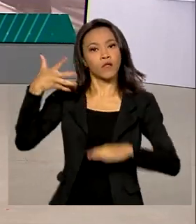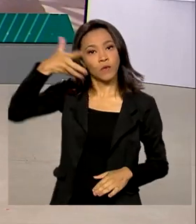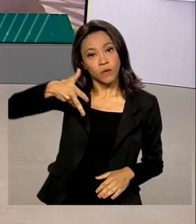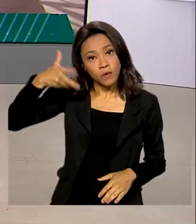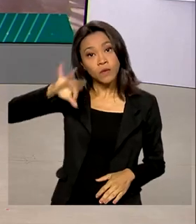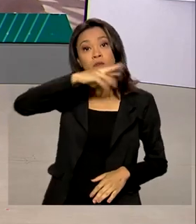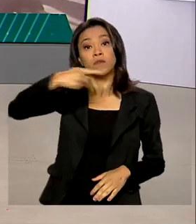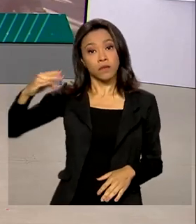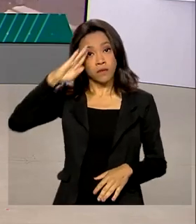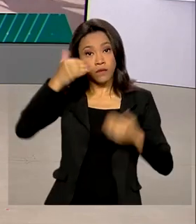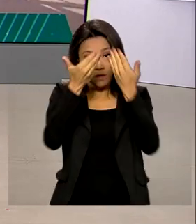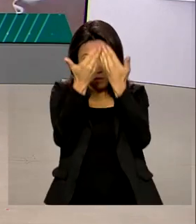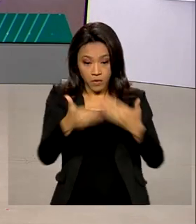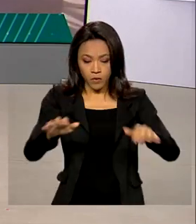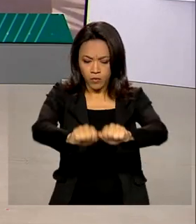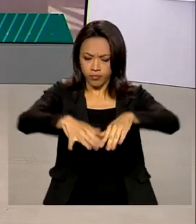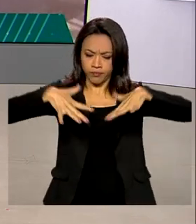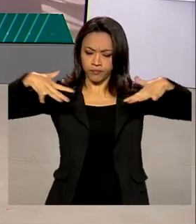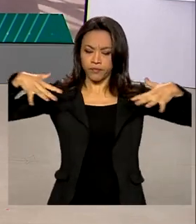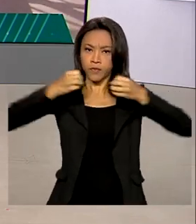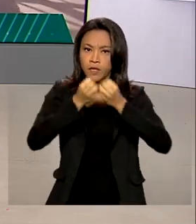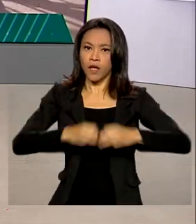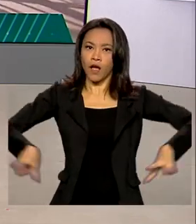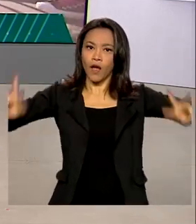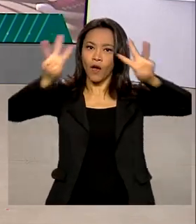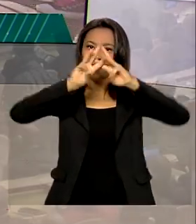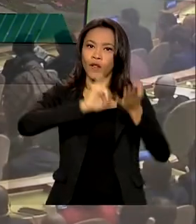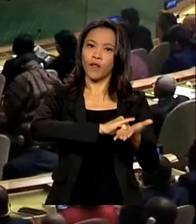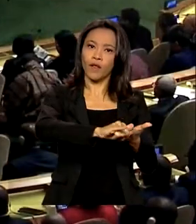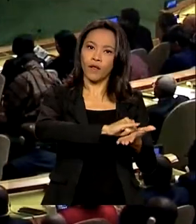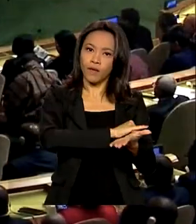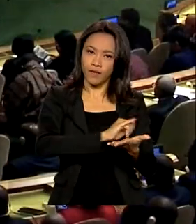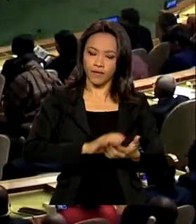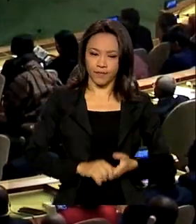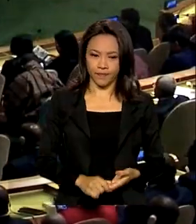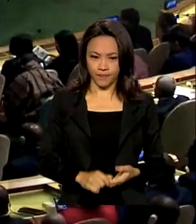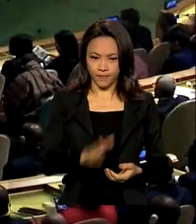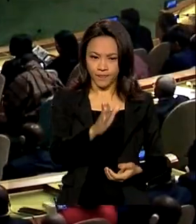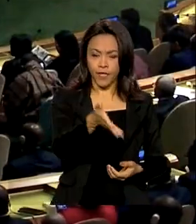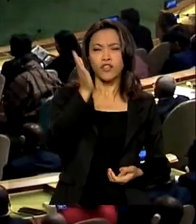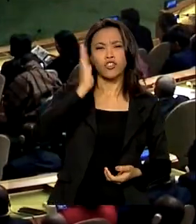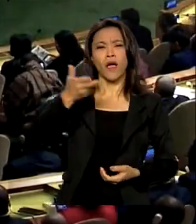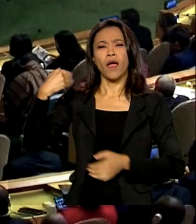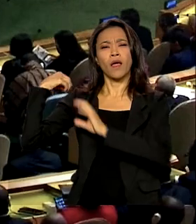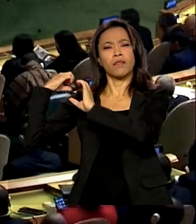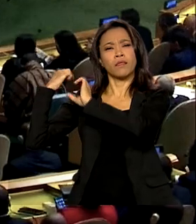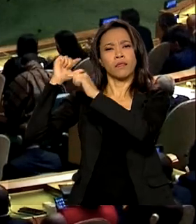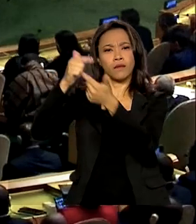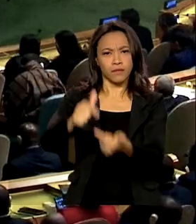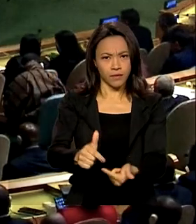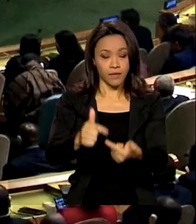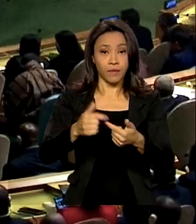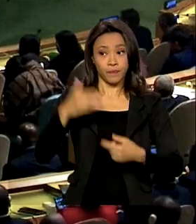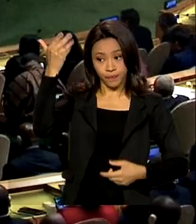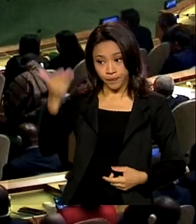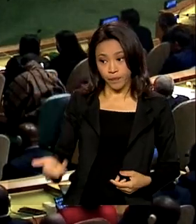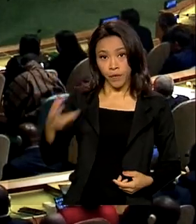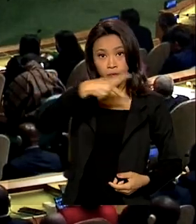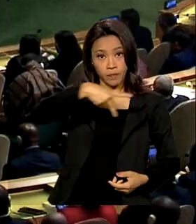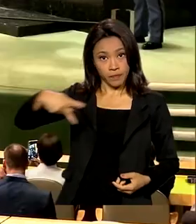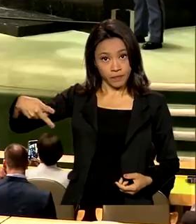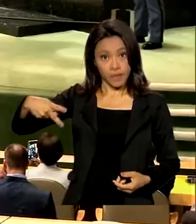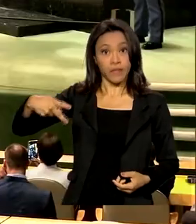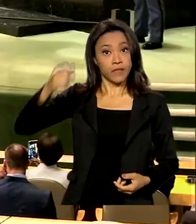na abertura da Assembleia Geral da ONU em Nova Iorque. Como já é tradição, o presidente do Brasil, Jair